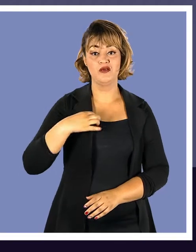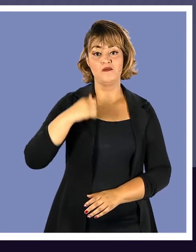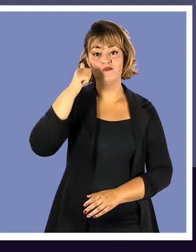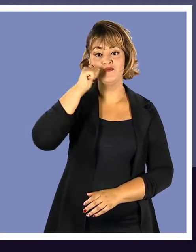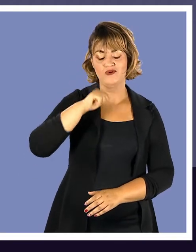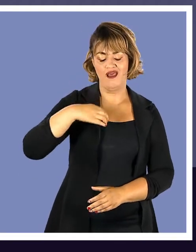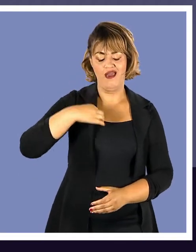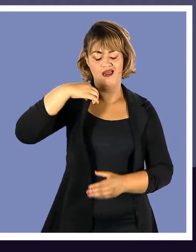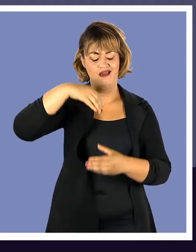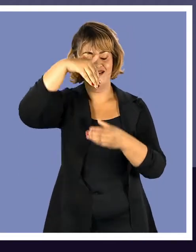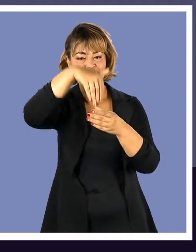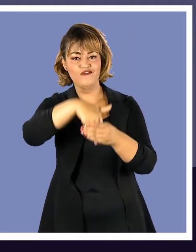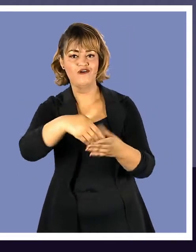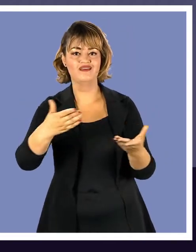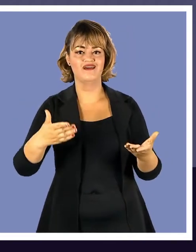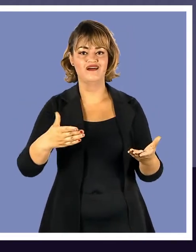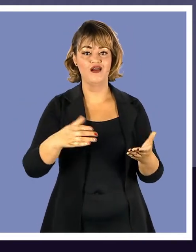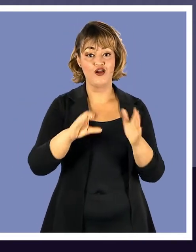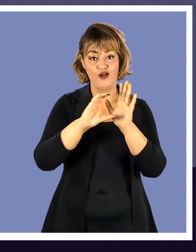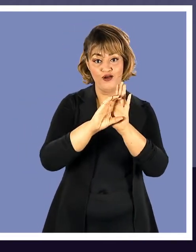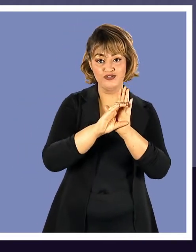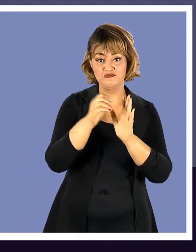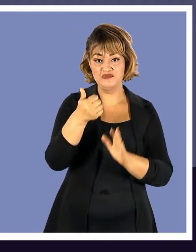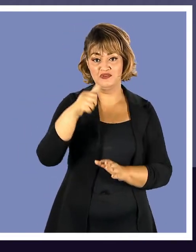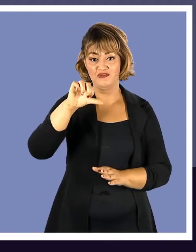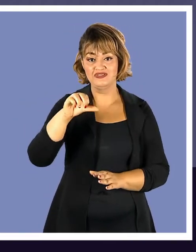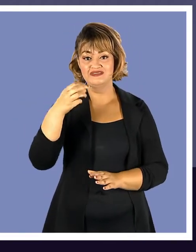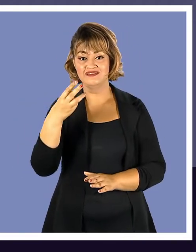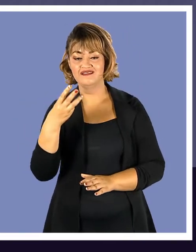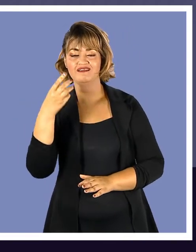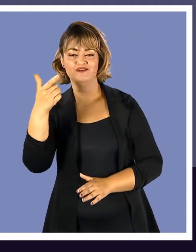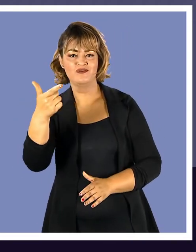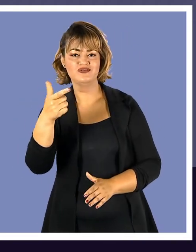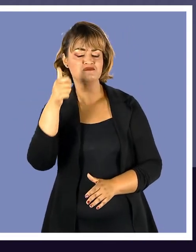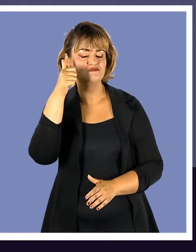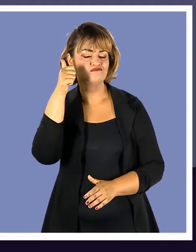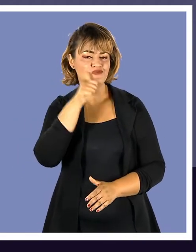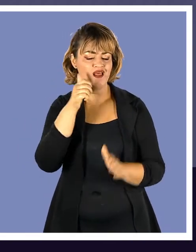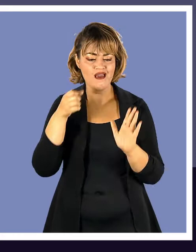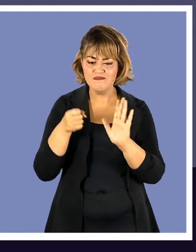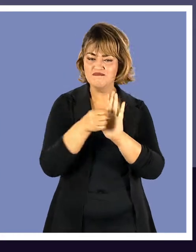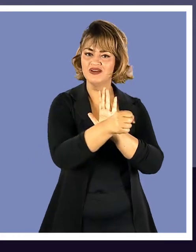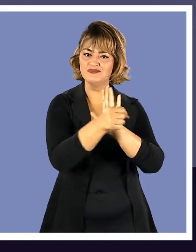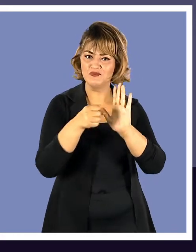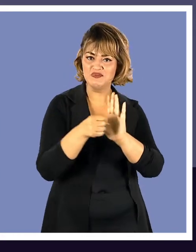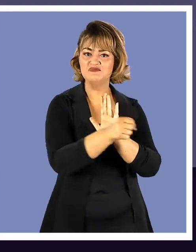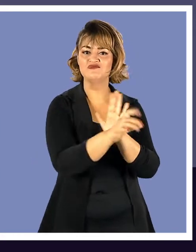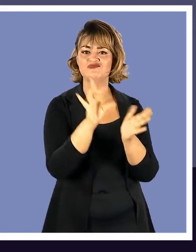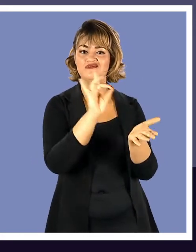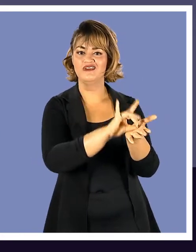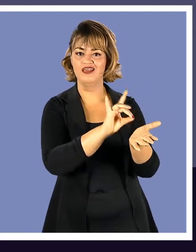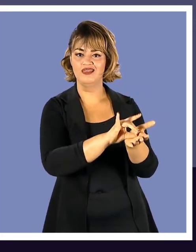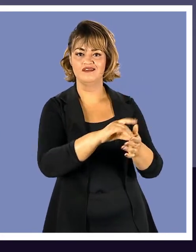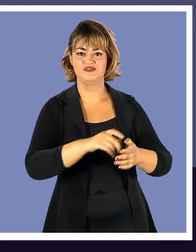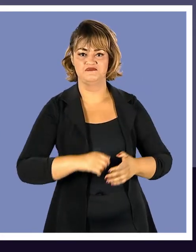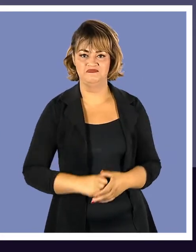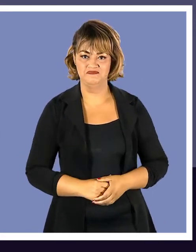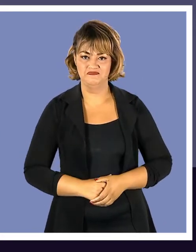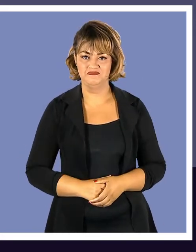existia eleitor. Foi com o Código de 32 que nasceu a candidata, que era uma figura que também não existia, só existia